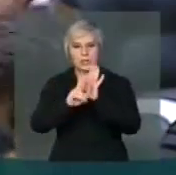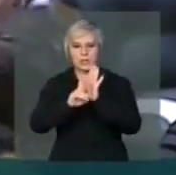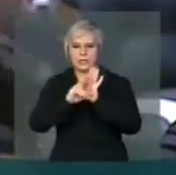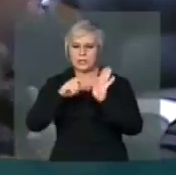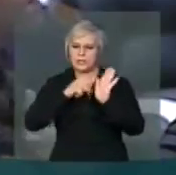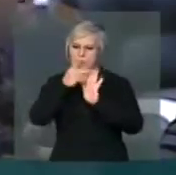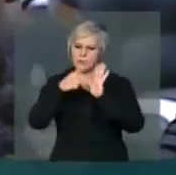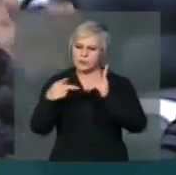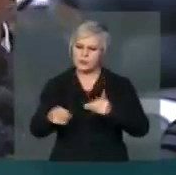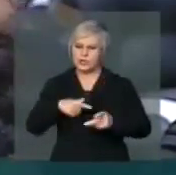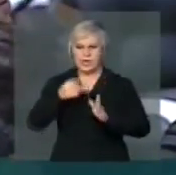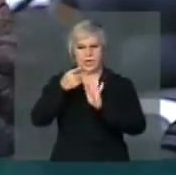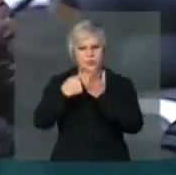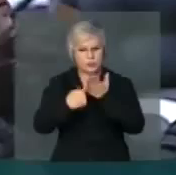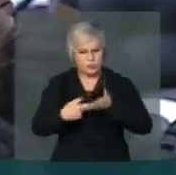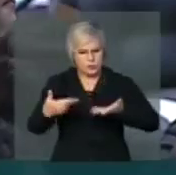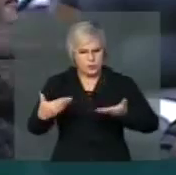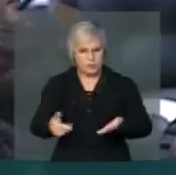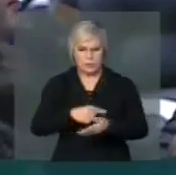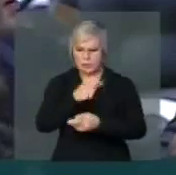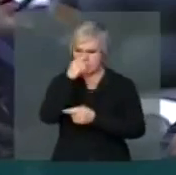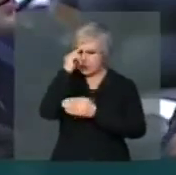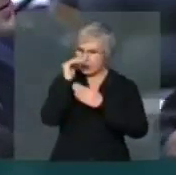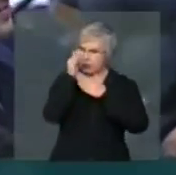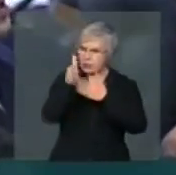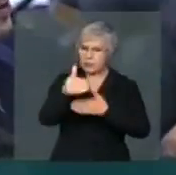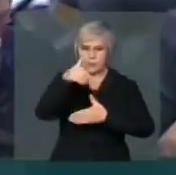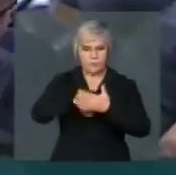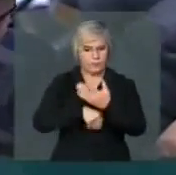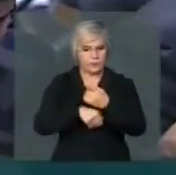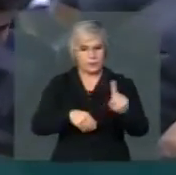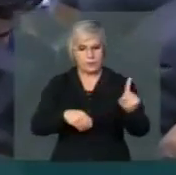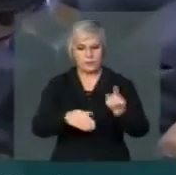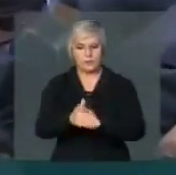projeto, programa e ideologia. pessoal vota não. Não, minoria.